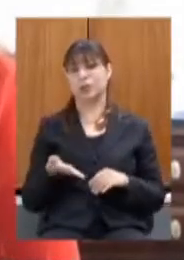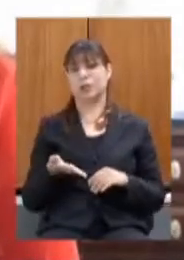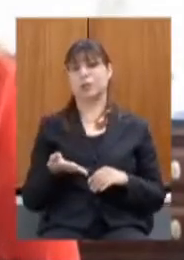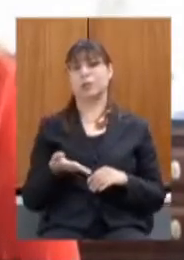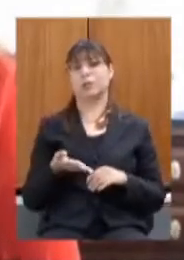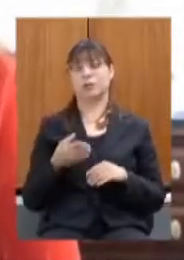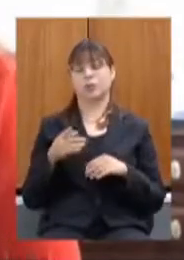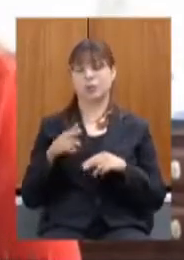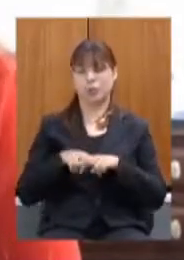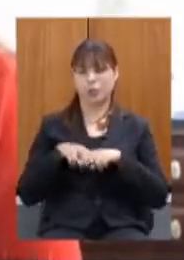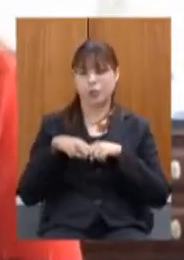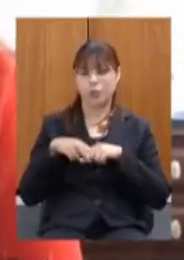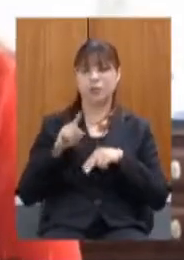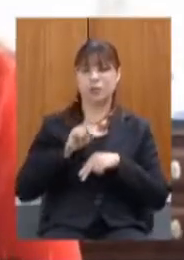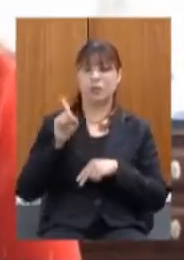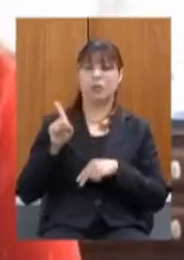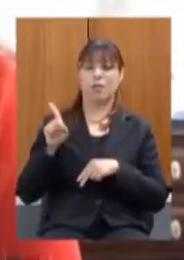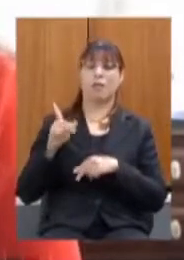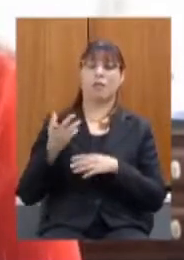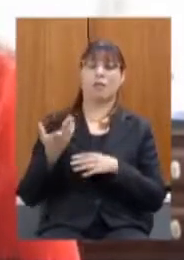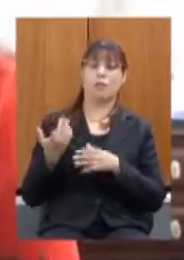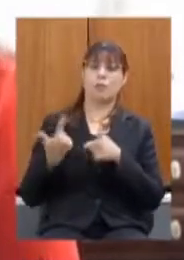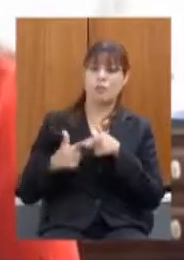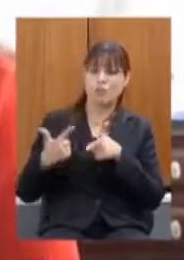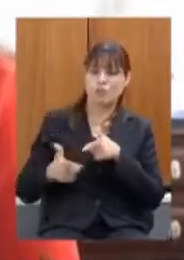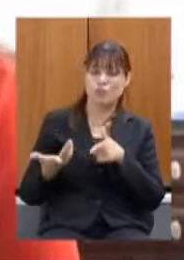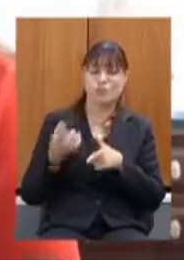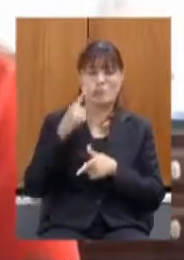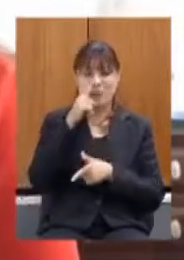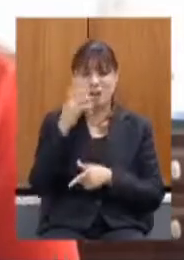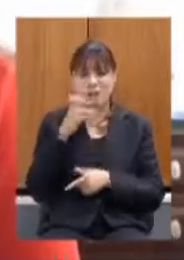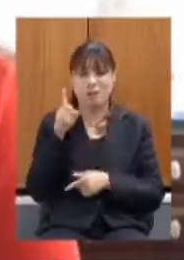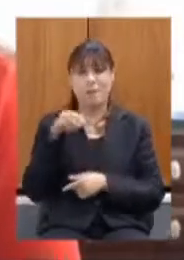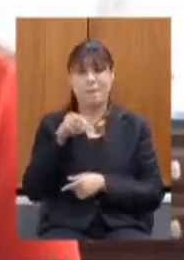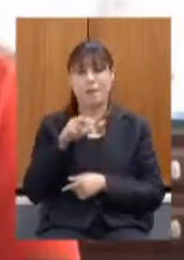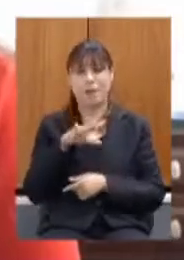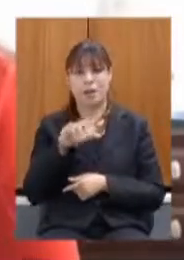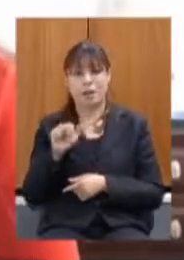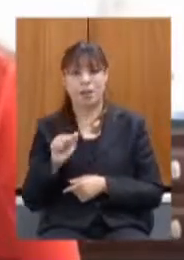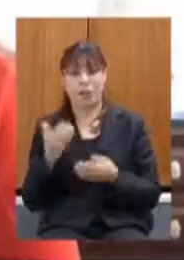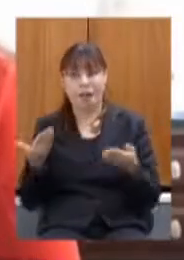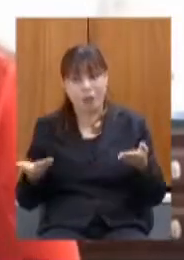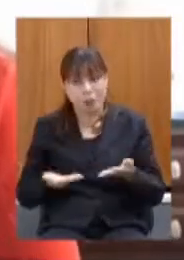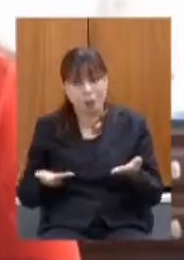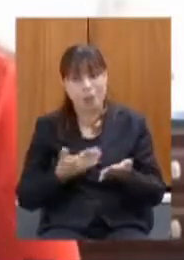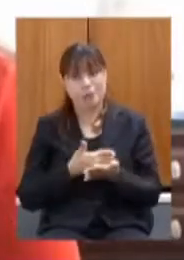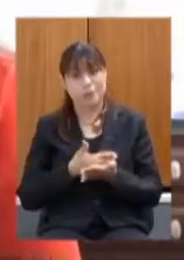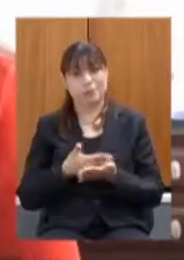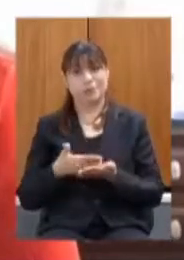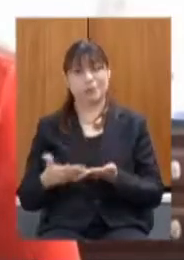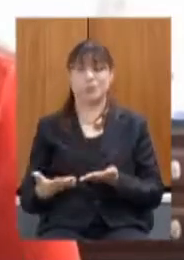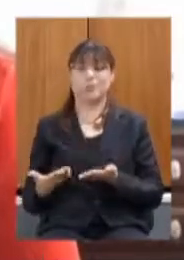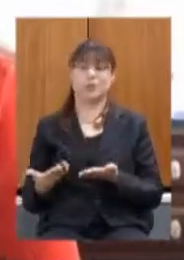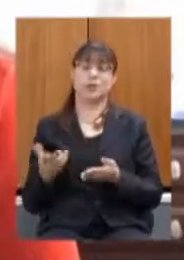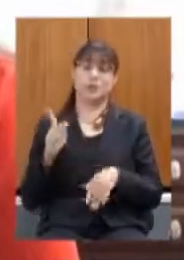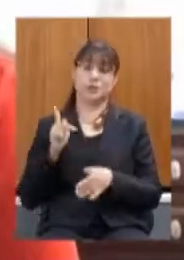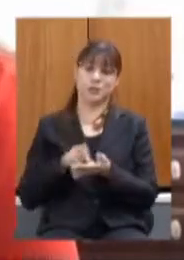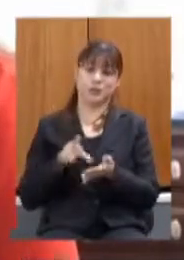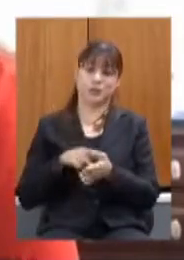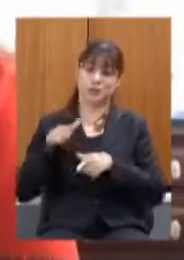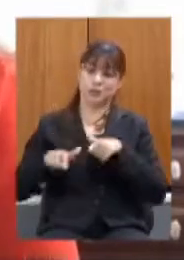Mariana a forma como só agora estamos conseguindo ter ações coletivas que atendam realmente